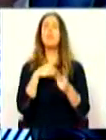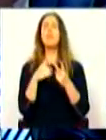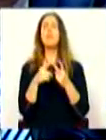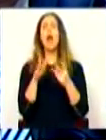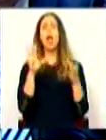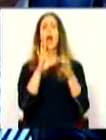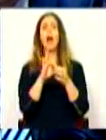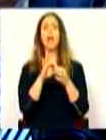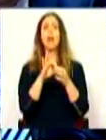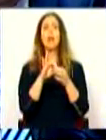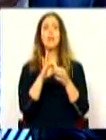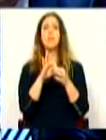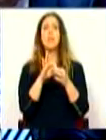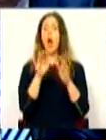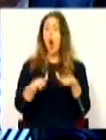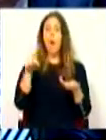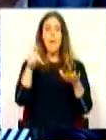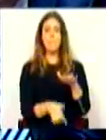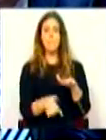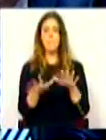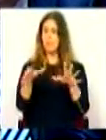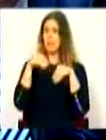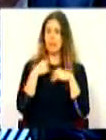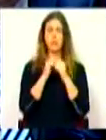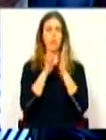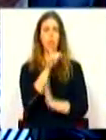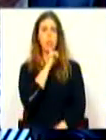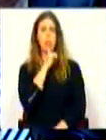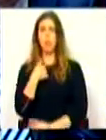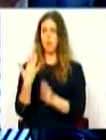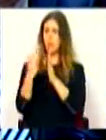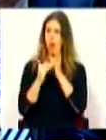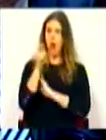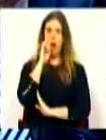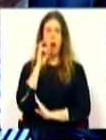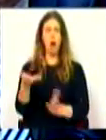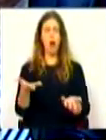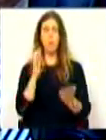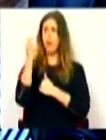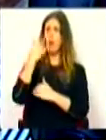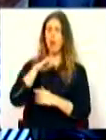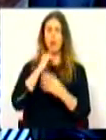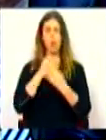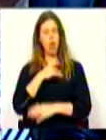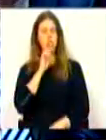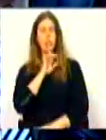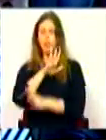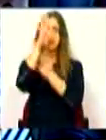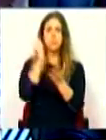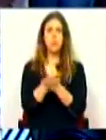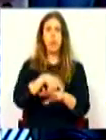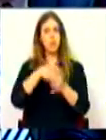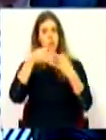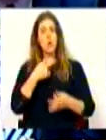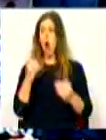Relativamente ao Brexit, estão adotadas todas as medidas de contingência. A nossa prioridade é que seja possível concluirmos em